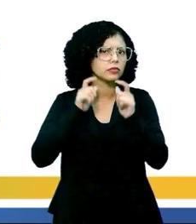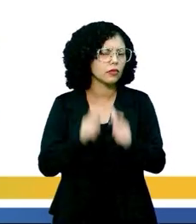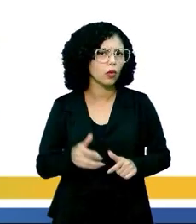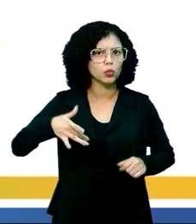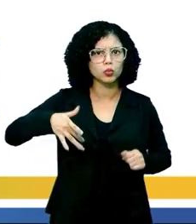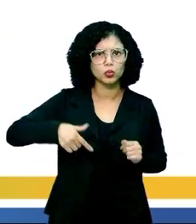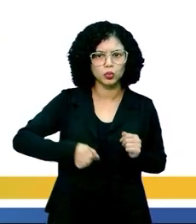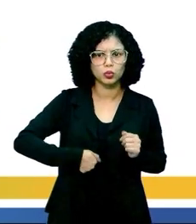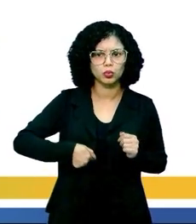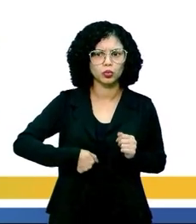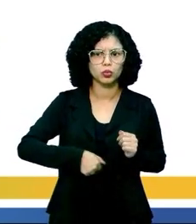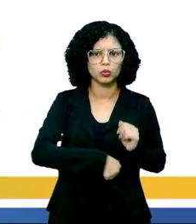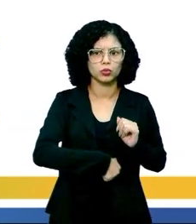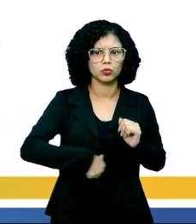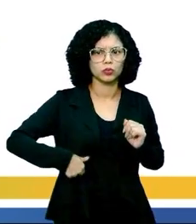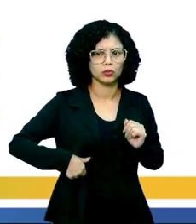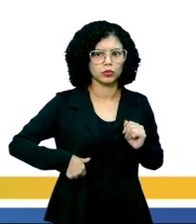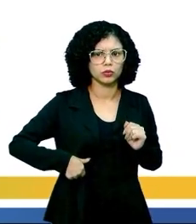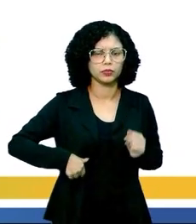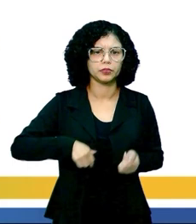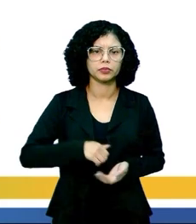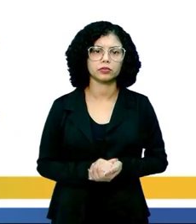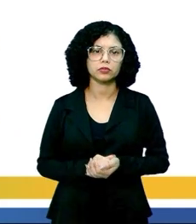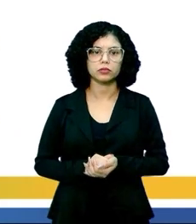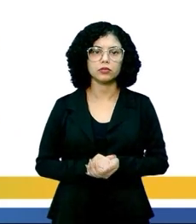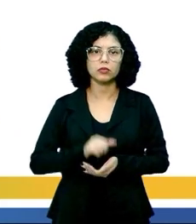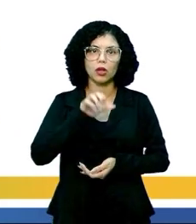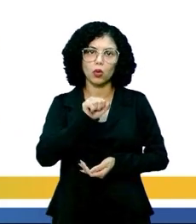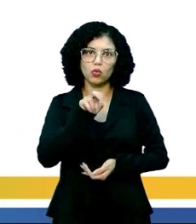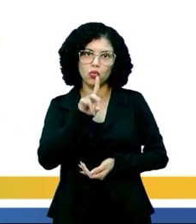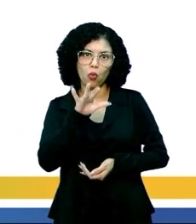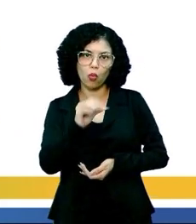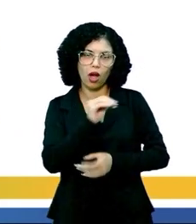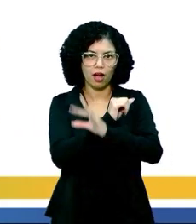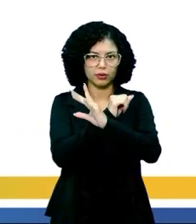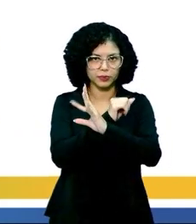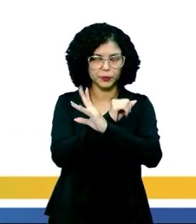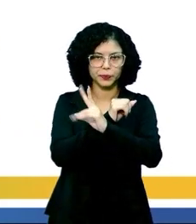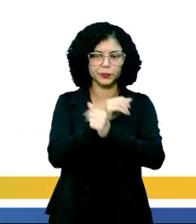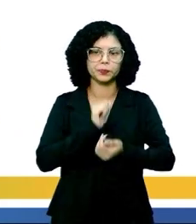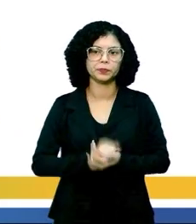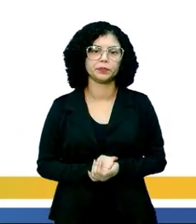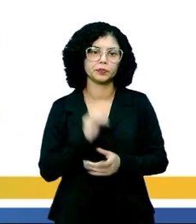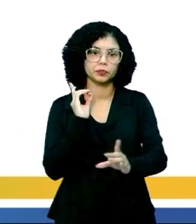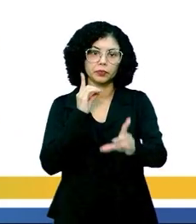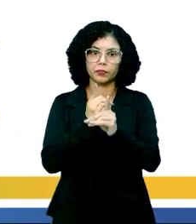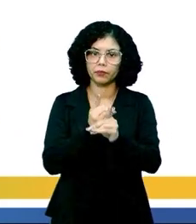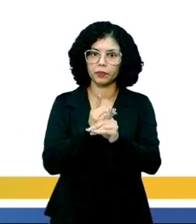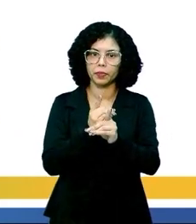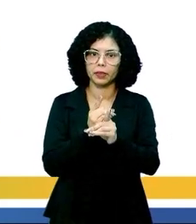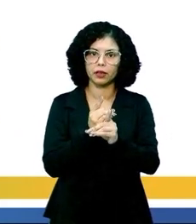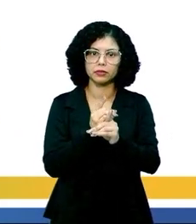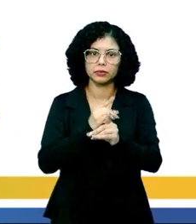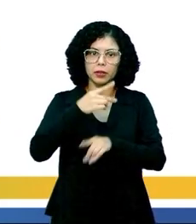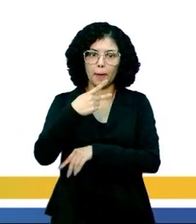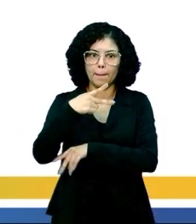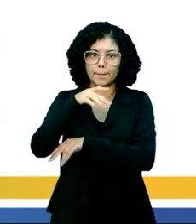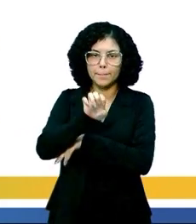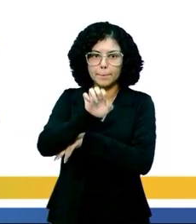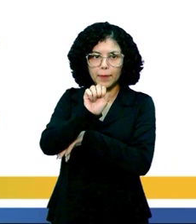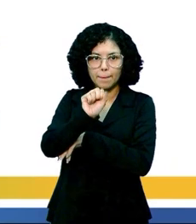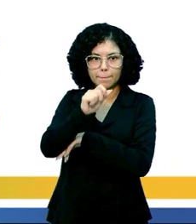estômago, onde tem aí o suco gástrico, que é ácido, tá? São encontradas aí uma pepsina,